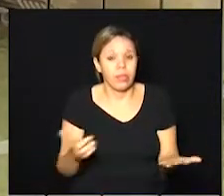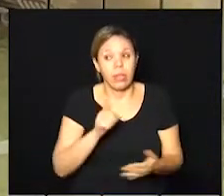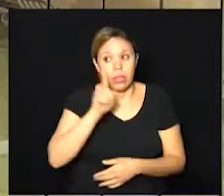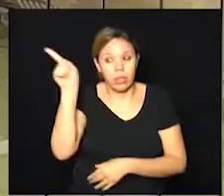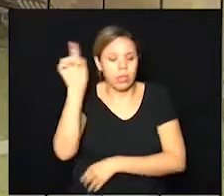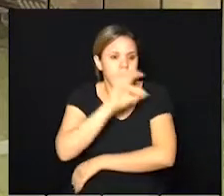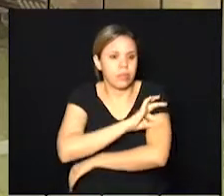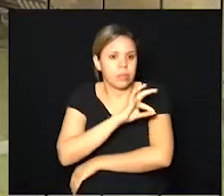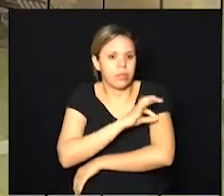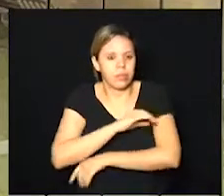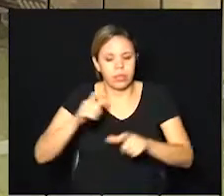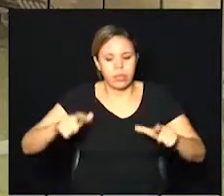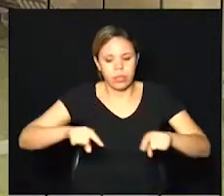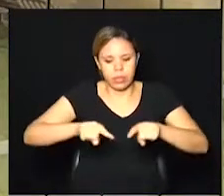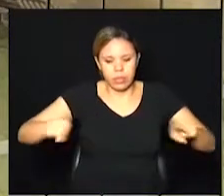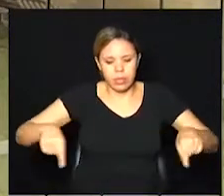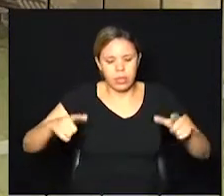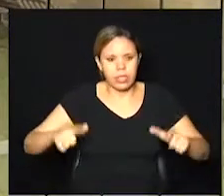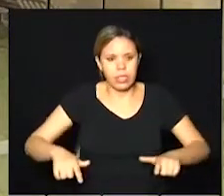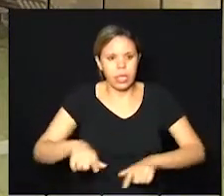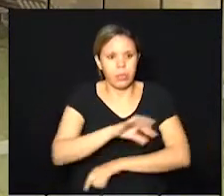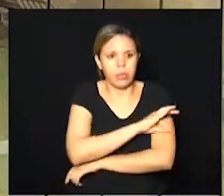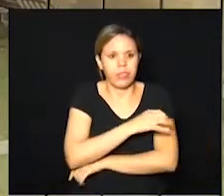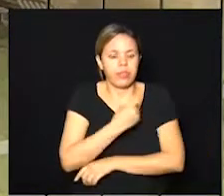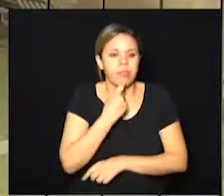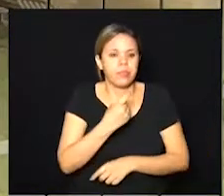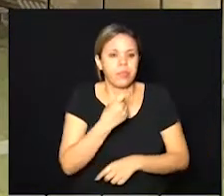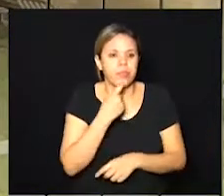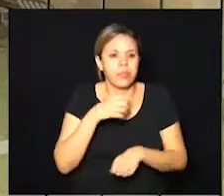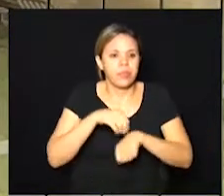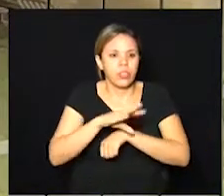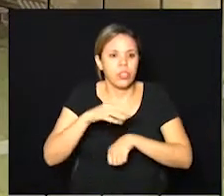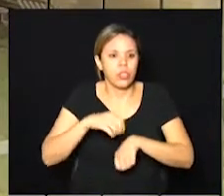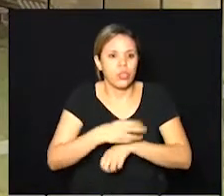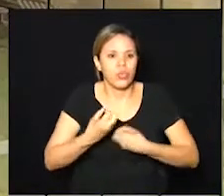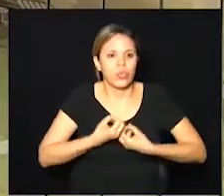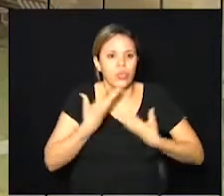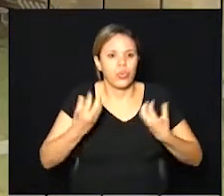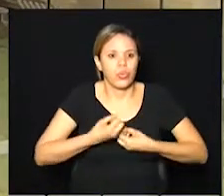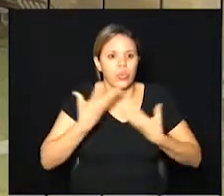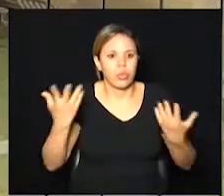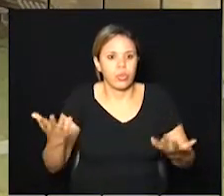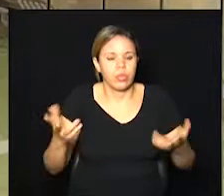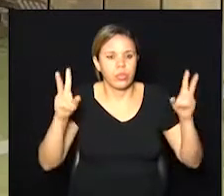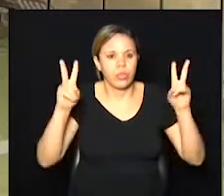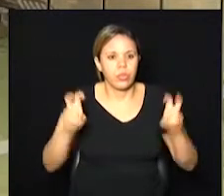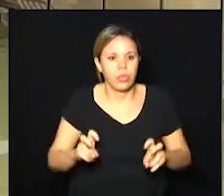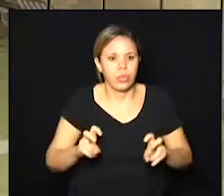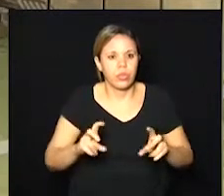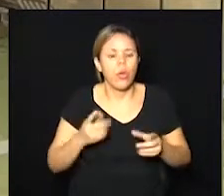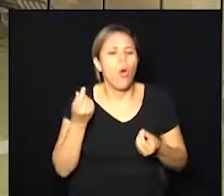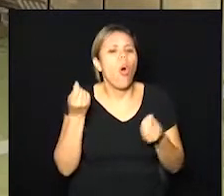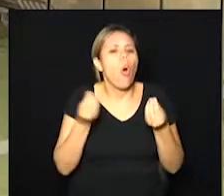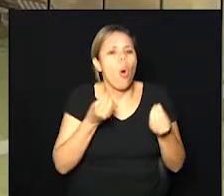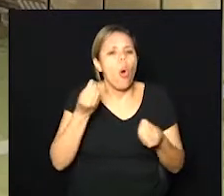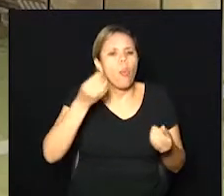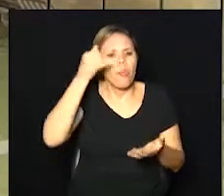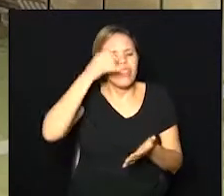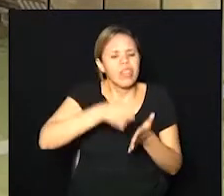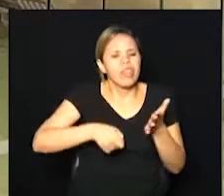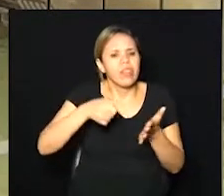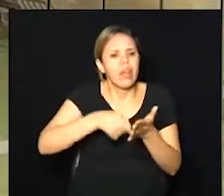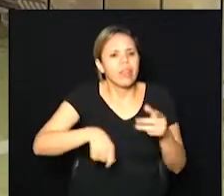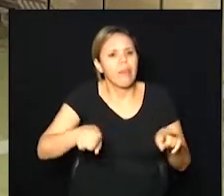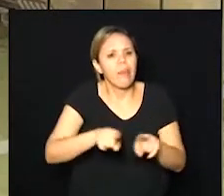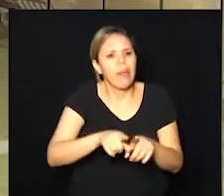Gabinete Azul da Prefeitura Municipal de Campinas para trazer novas informações a respeito do enfrentamento do novo coronavírus.